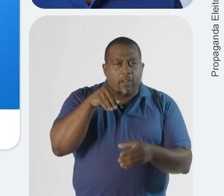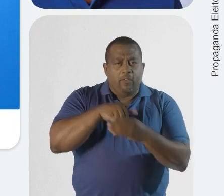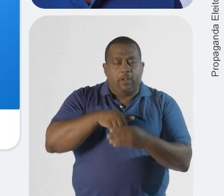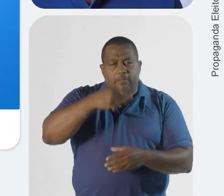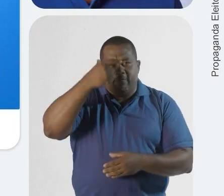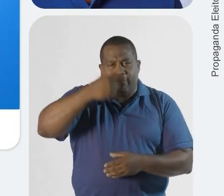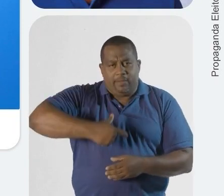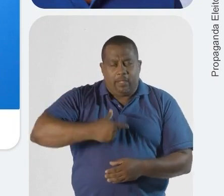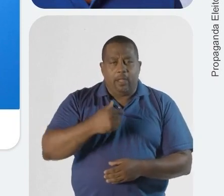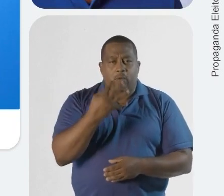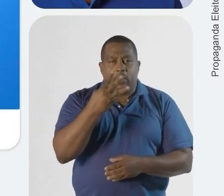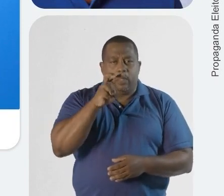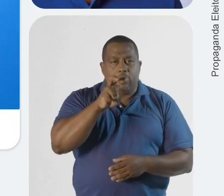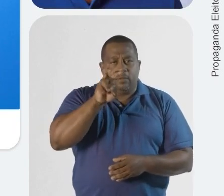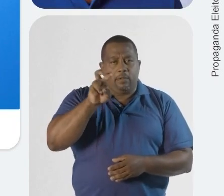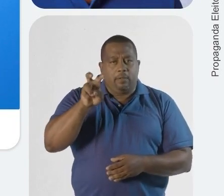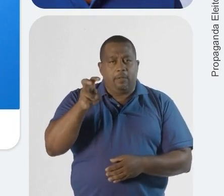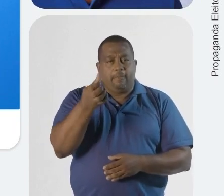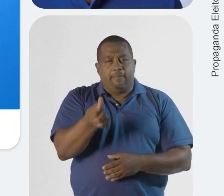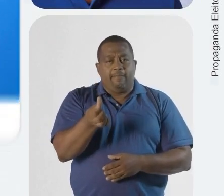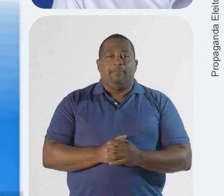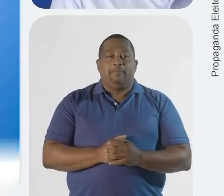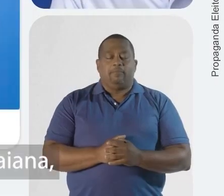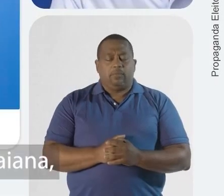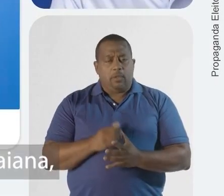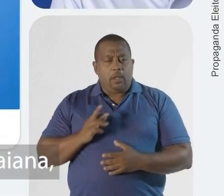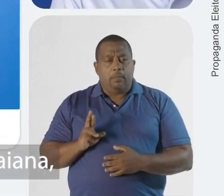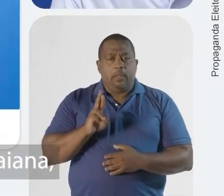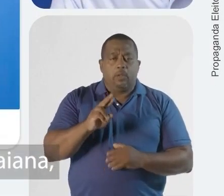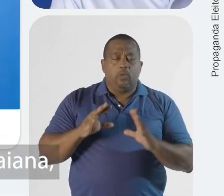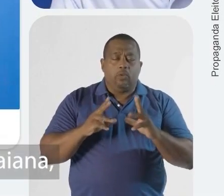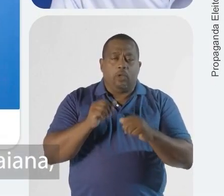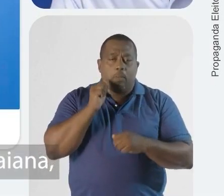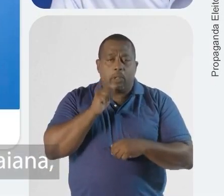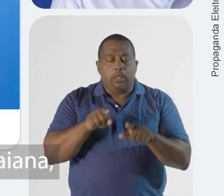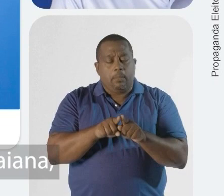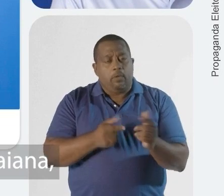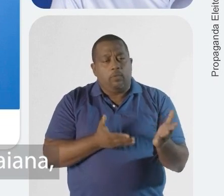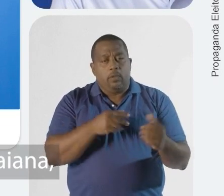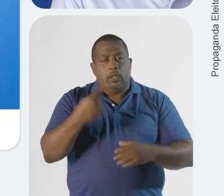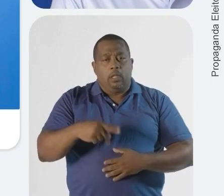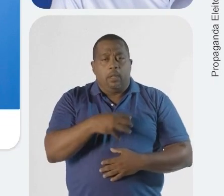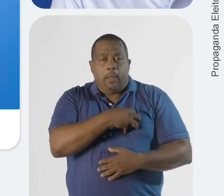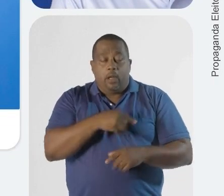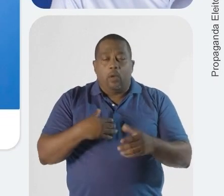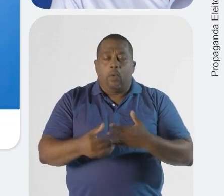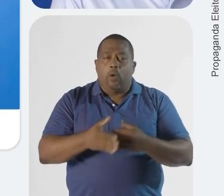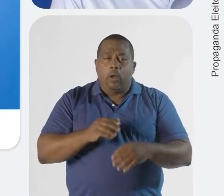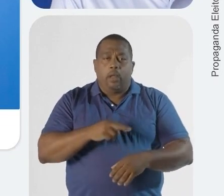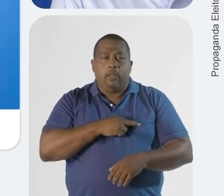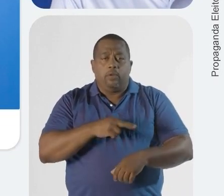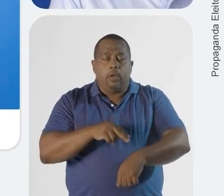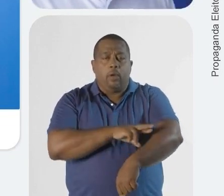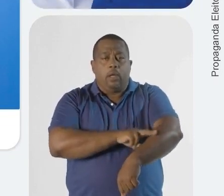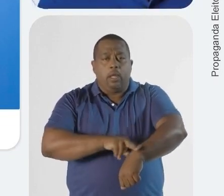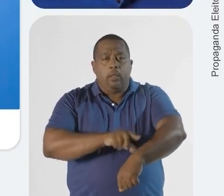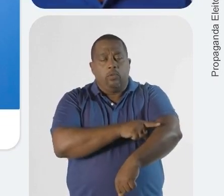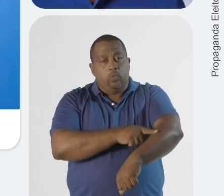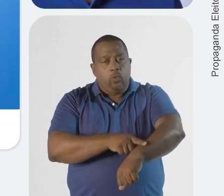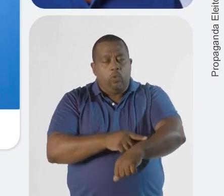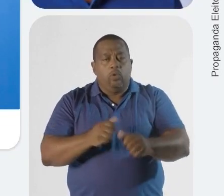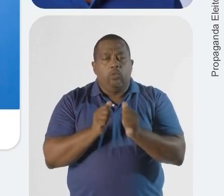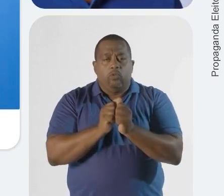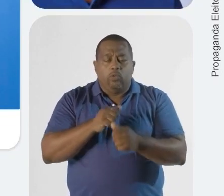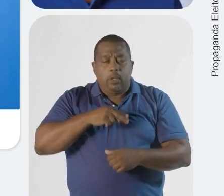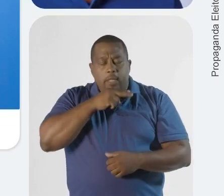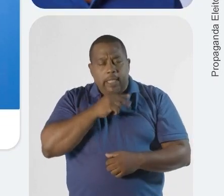Vote Tiago Corrêa 45, 5, 5, 6. Vem o nome das mulheres e de toda a juventude baiana, de qualquer religião, raça ou cor, para